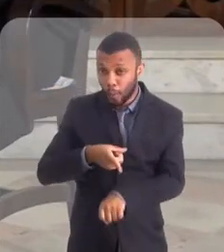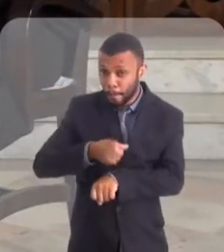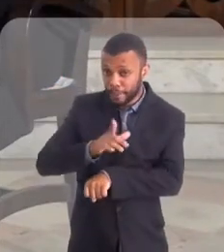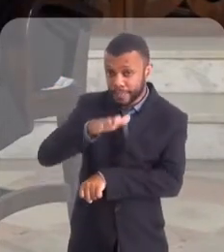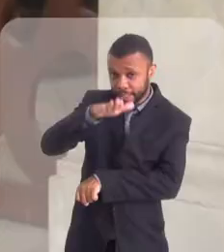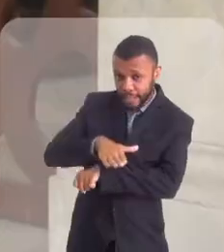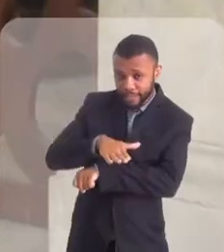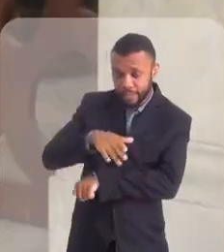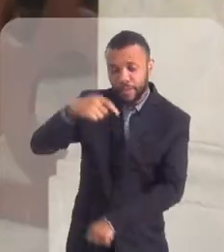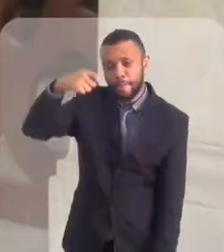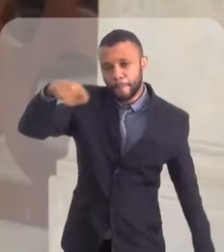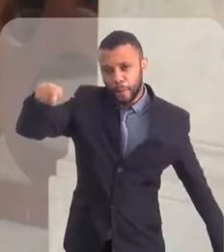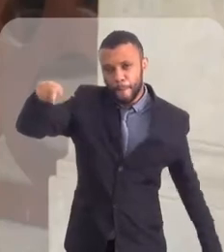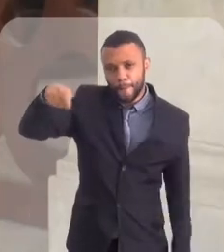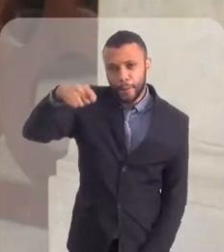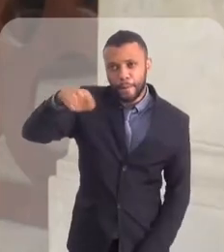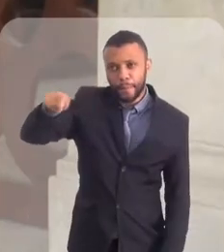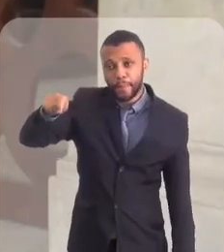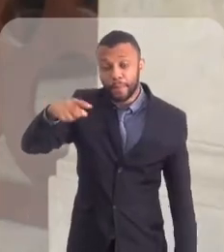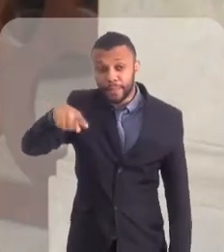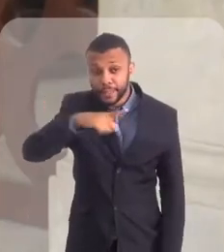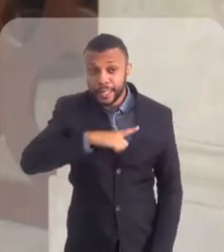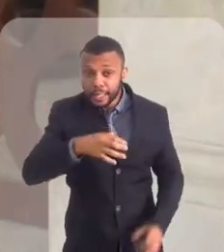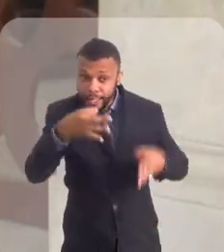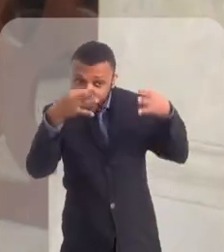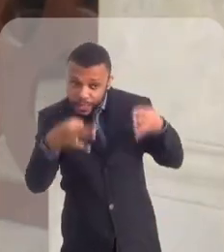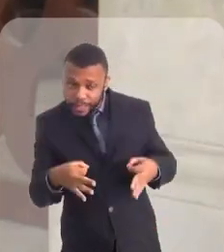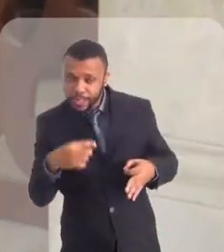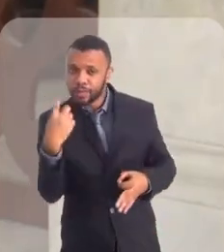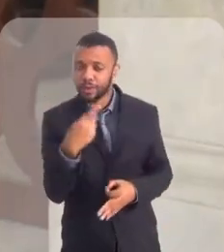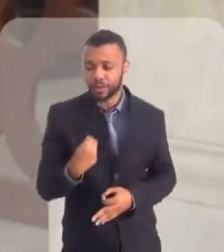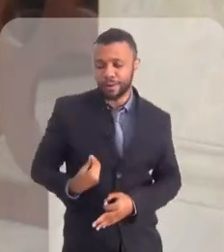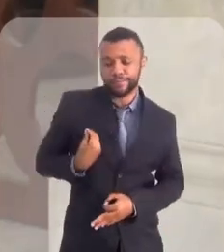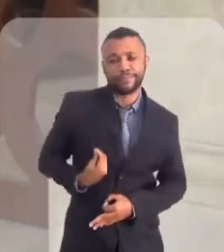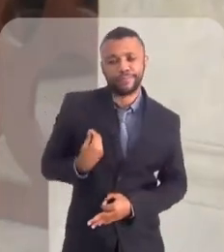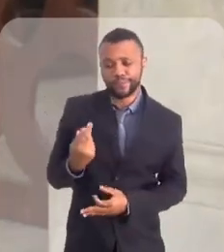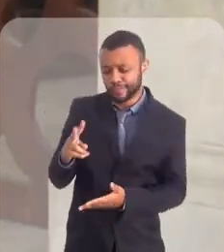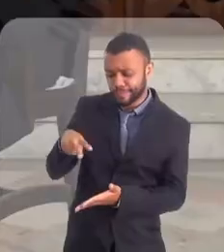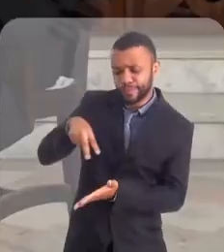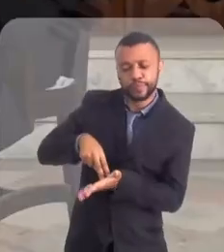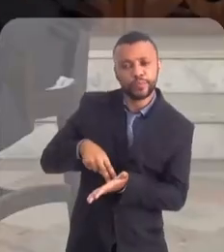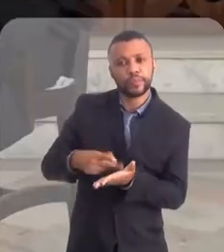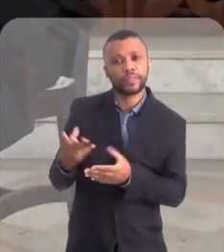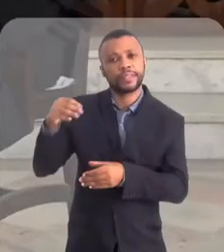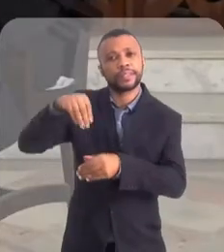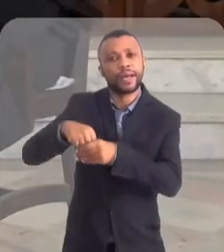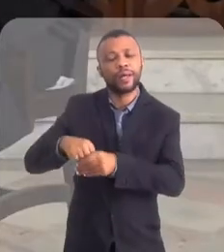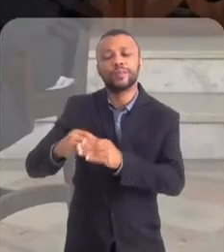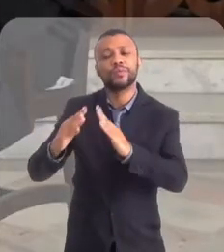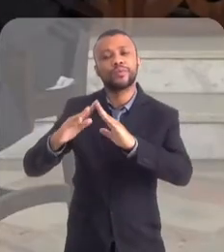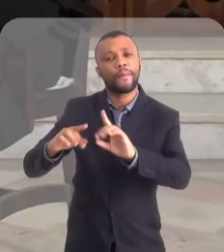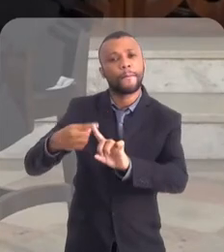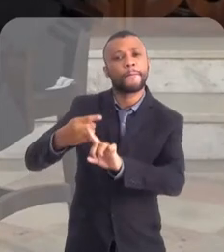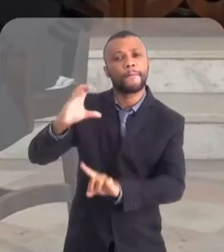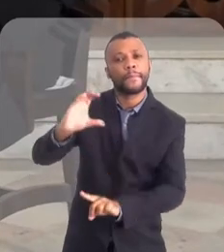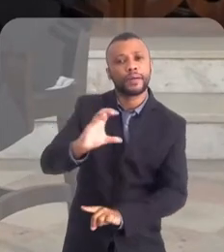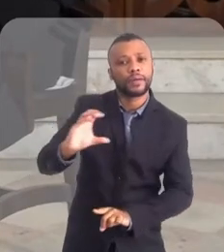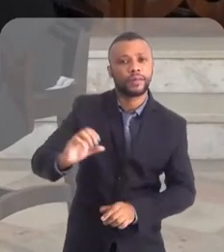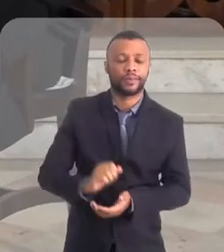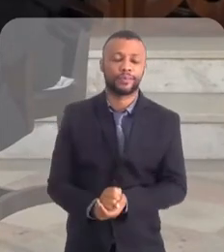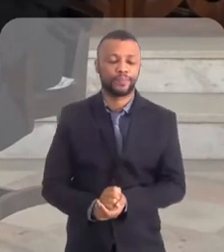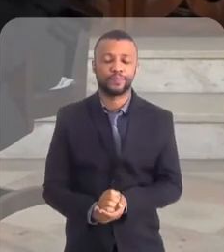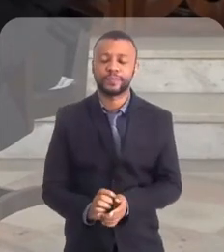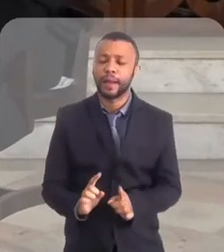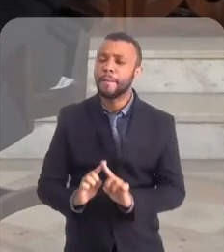tem um badalo. Uma da tarde, badalou uma vez. Então, isso é para vocês terem certeza que nós estamos numa igreja, correto? Isso. Bem,